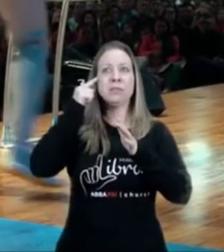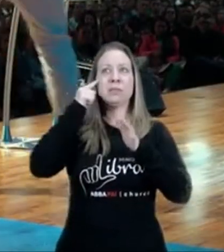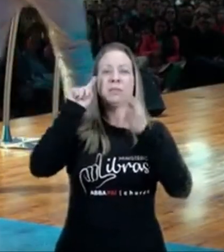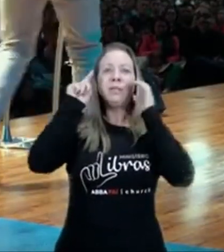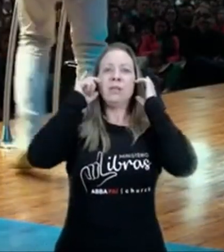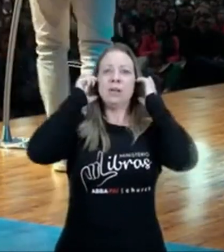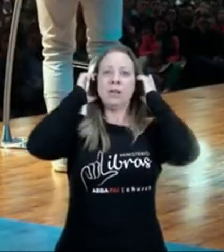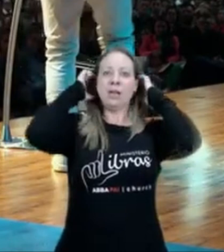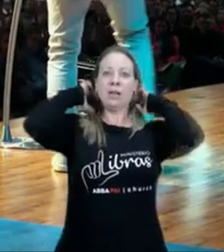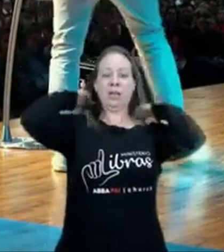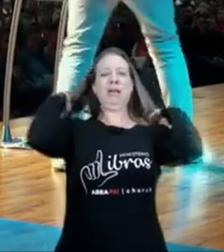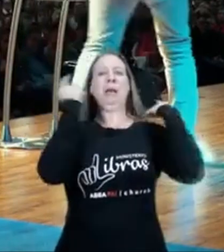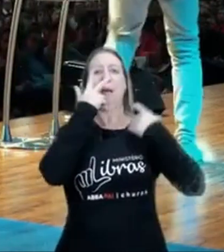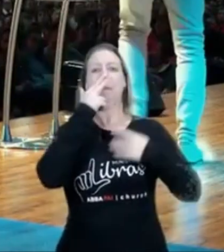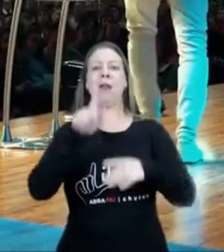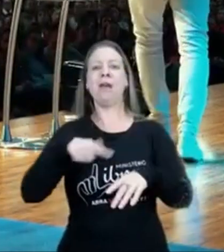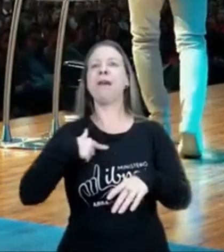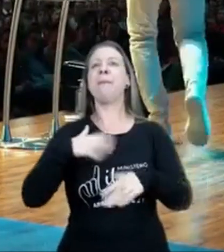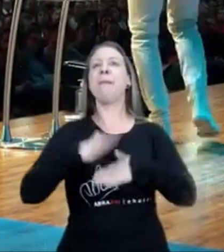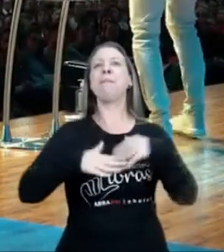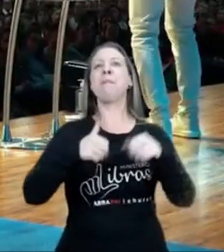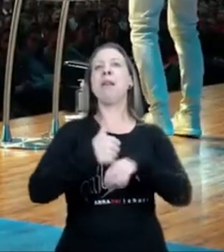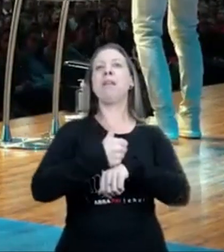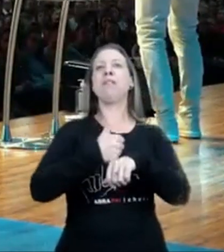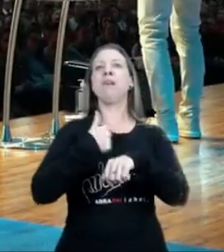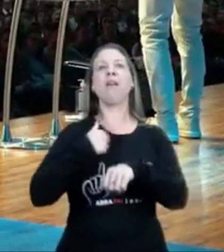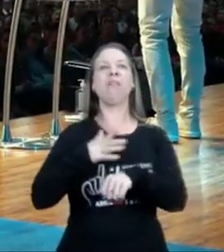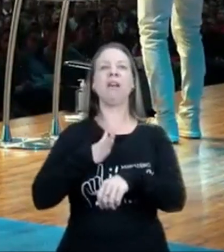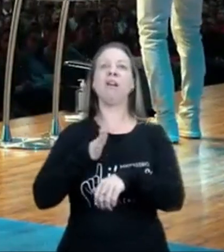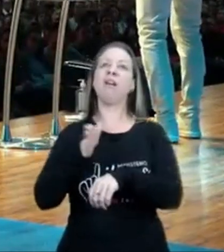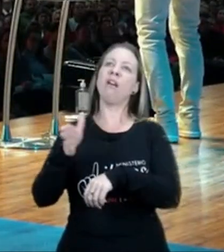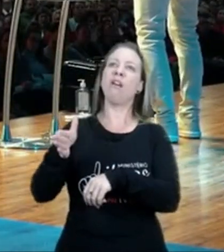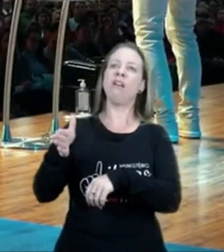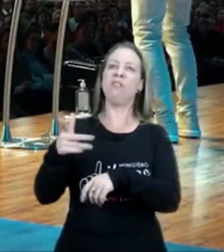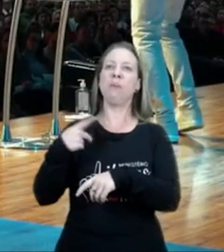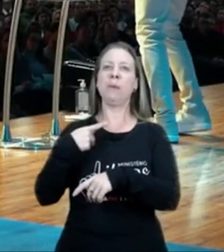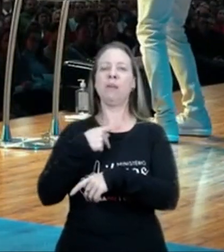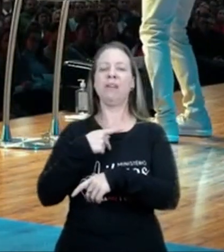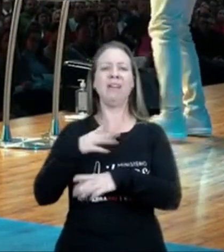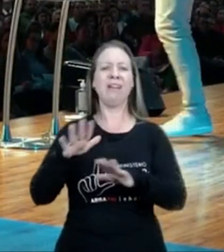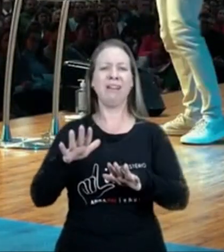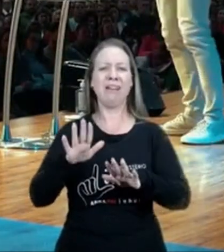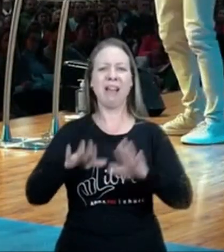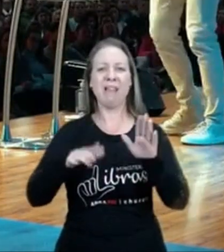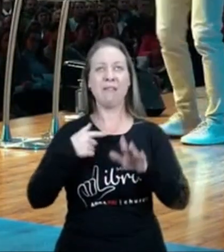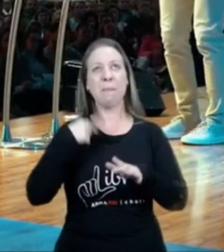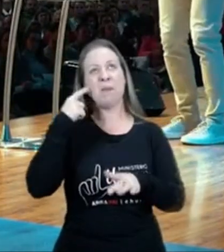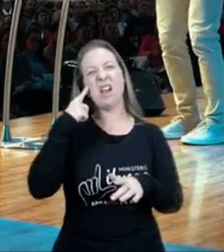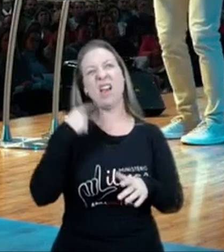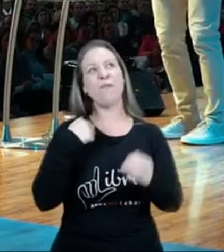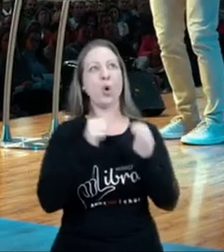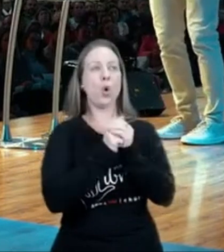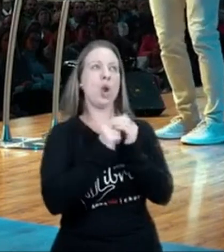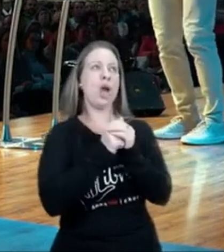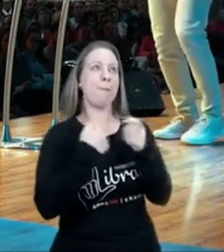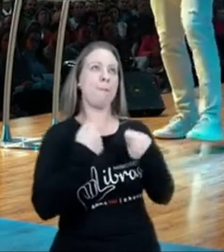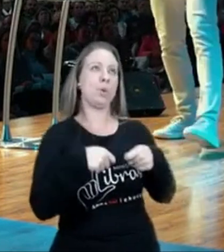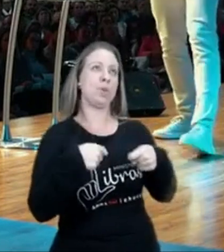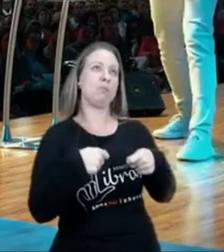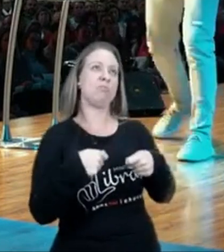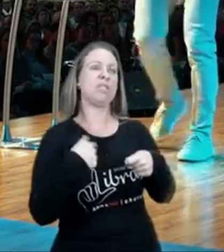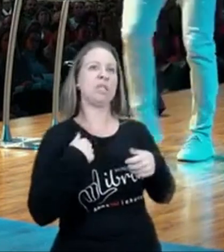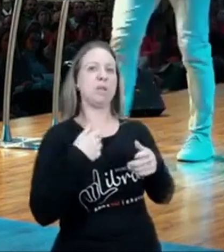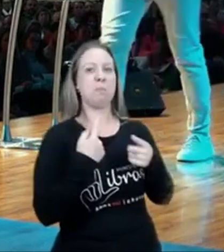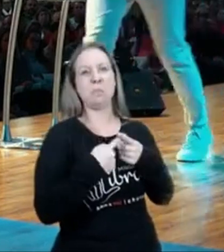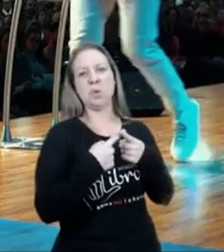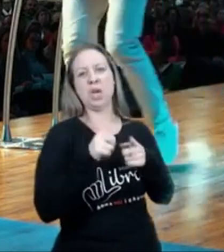visitar, né, e daqui a pouco a gente está assim, eu vou pregar, porque eu tenho que pregar, né, eu vou, eu vou orar, porque eu tenho que orar, né, eu vou na igreja, porque eu tenho que ir,